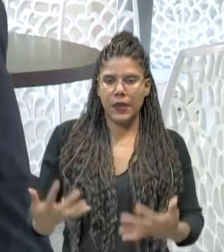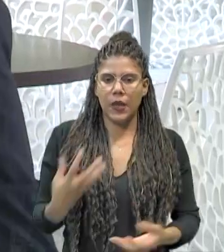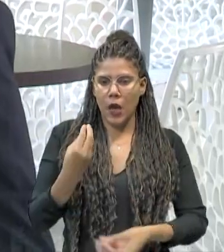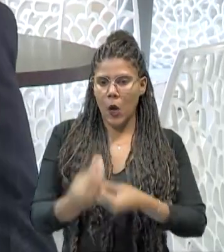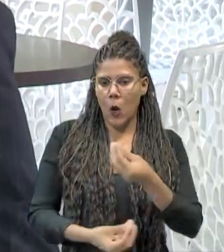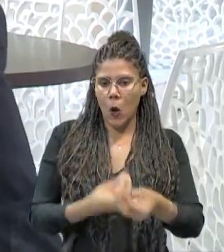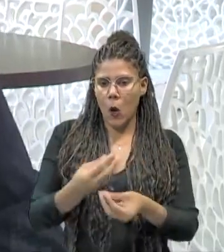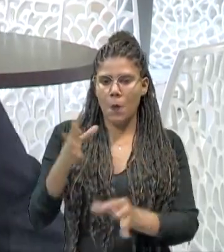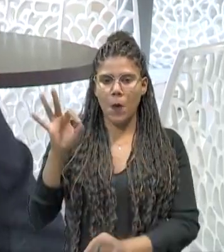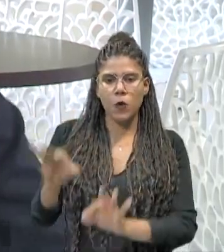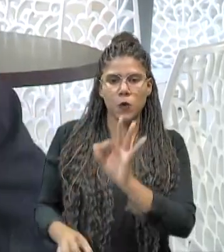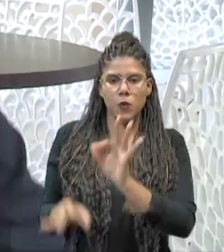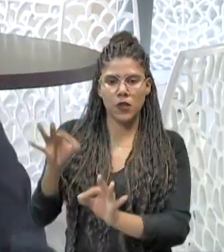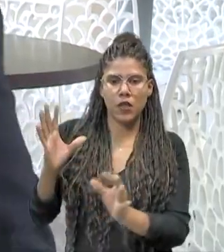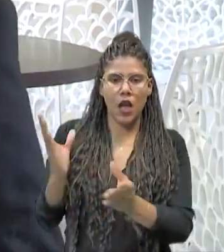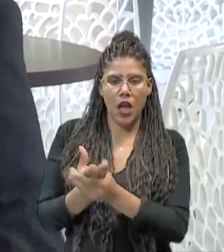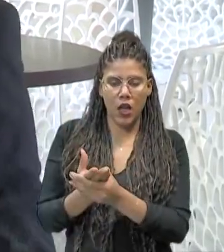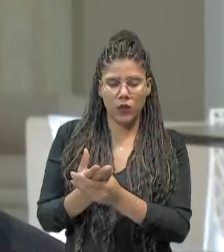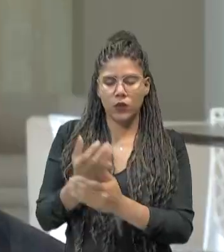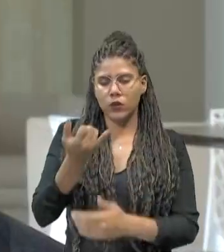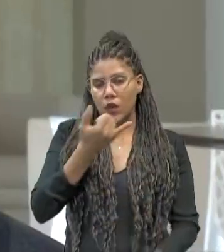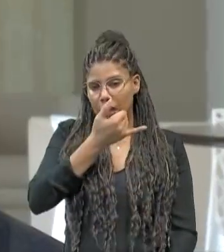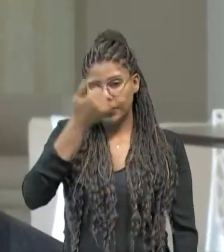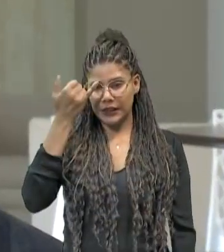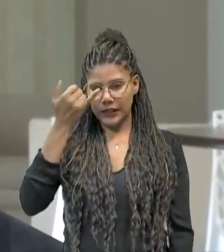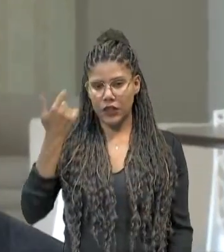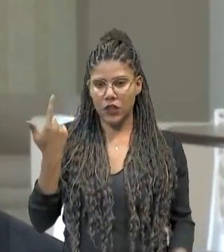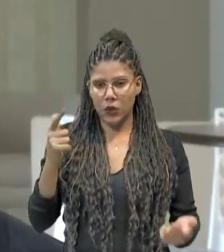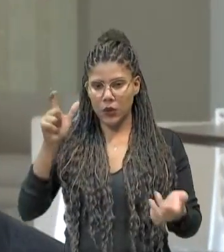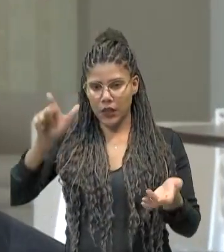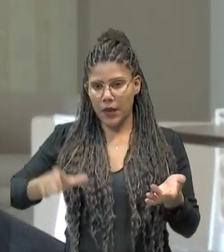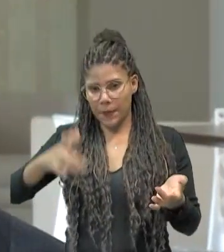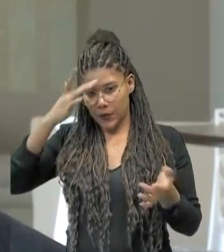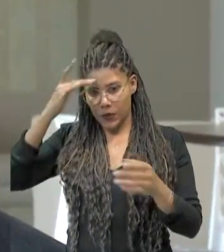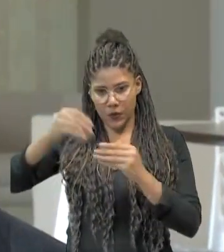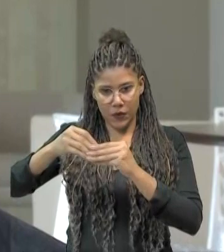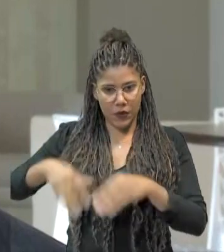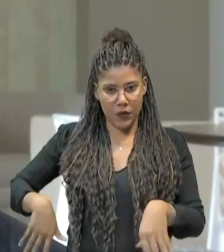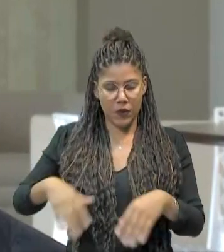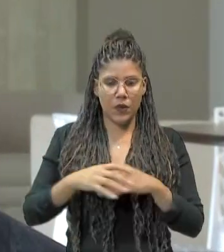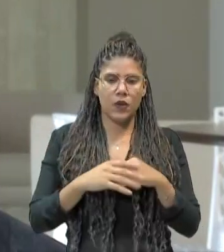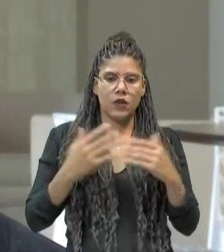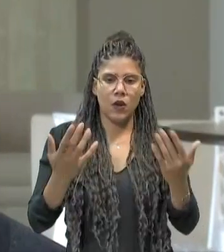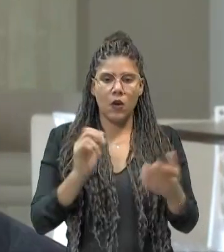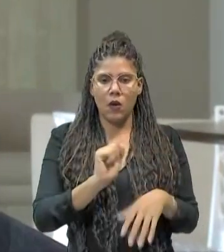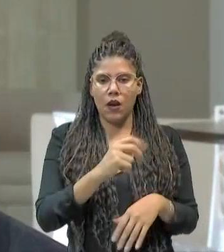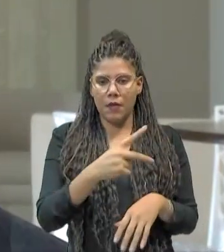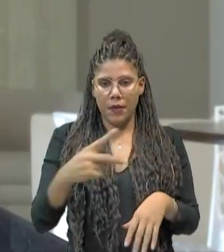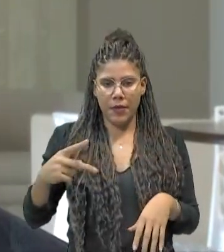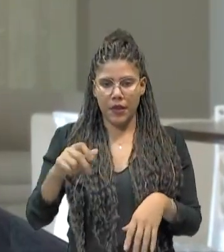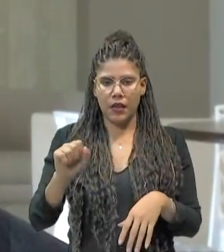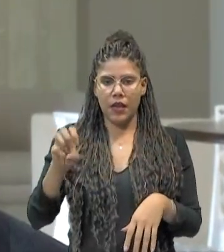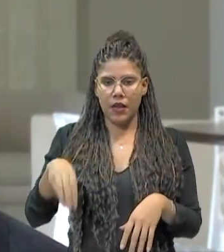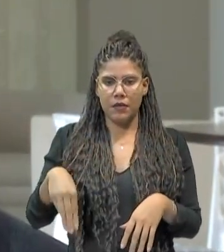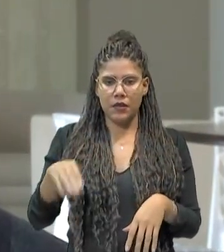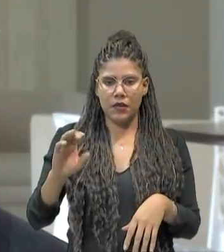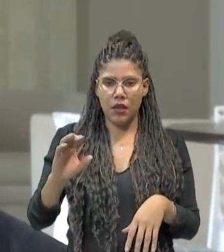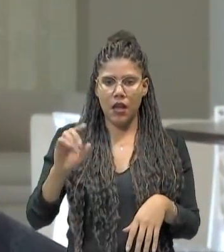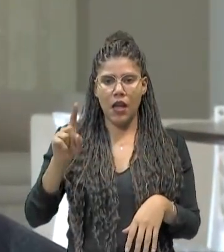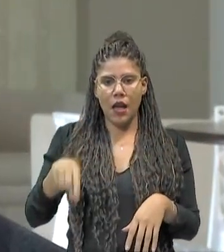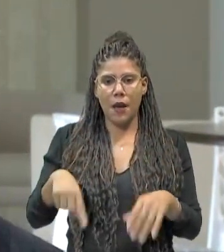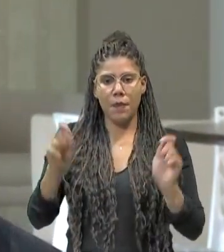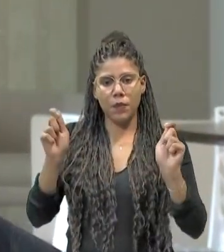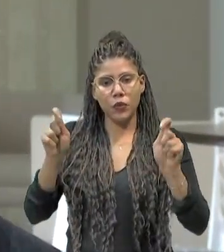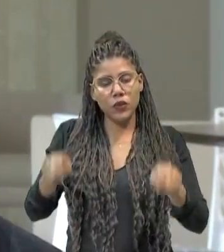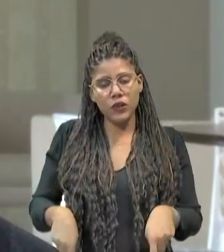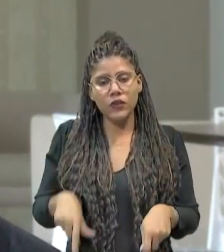de pequenas causas nos acidentes sem vítimas. Daniel destaca que, como aplicativo da AMC, é possível obter um parecer